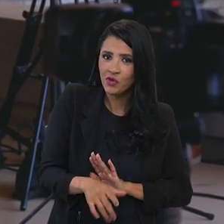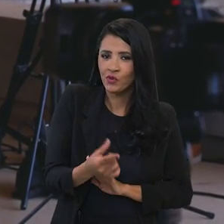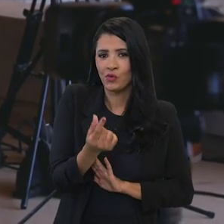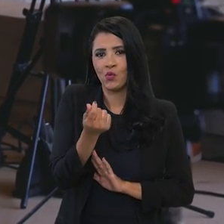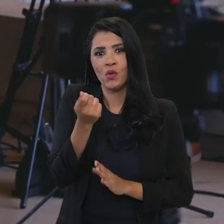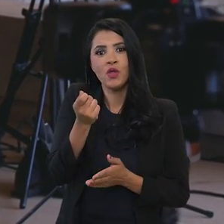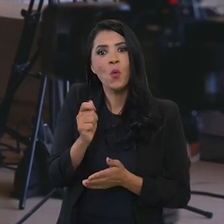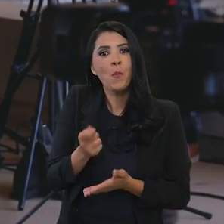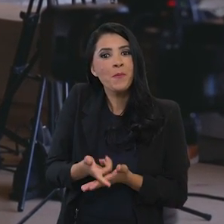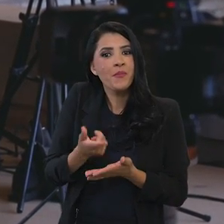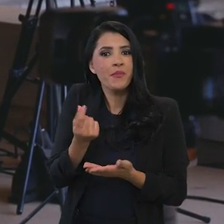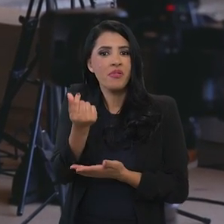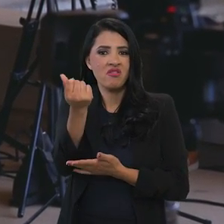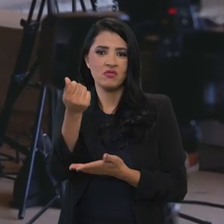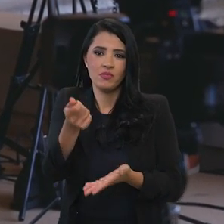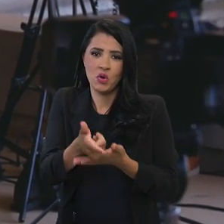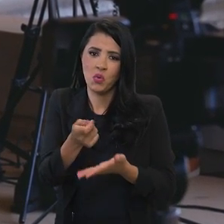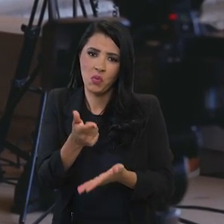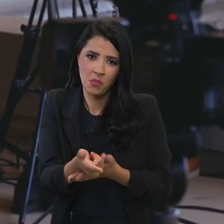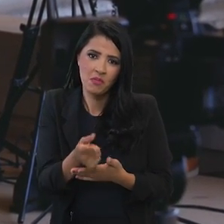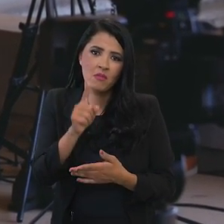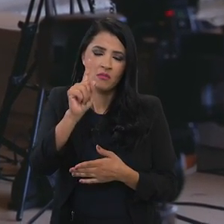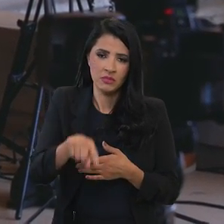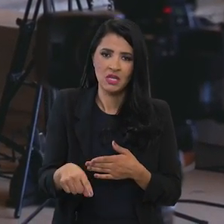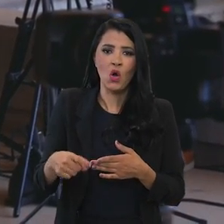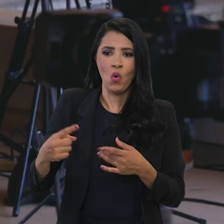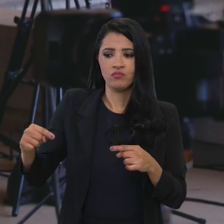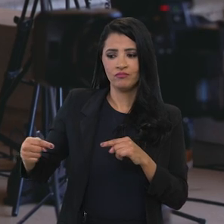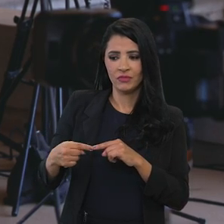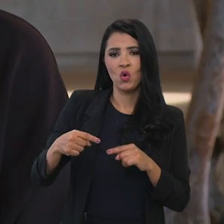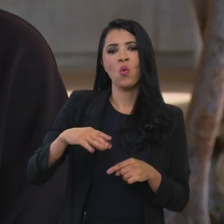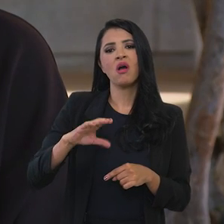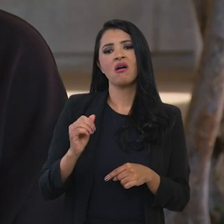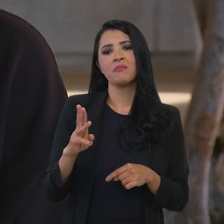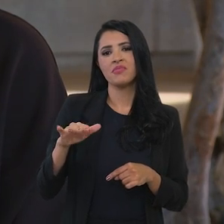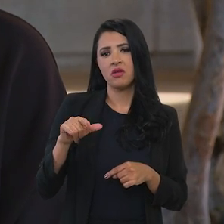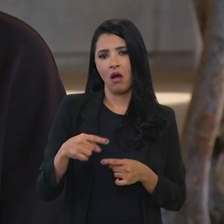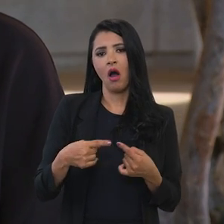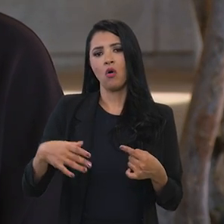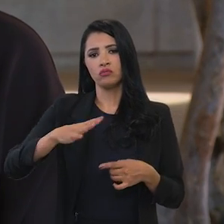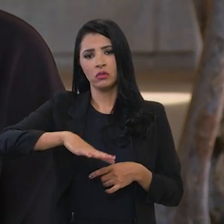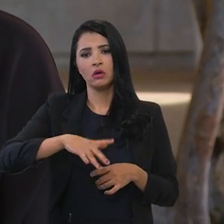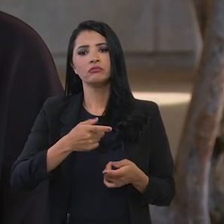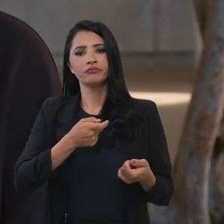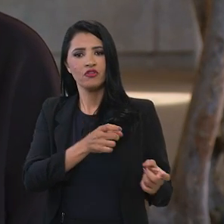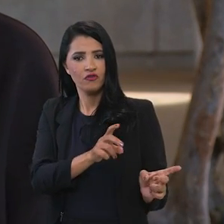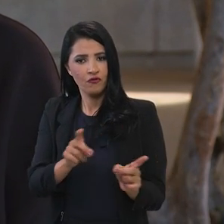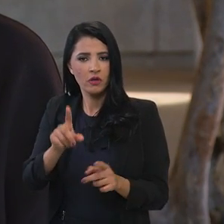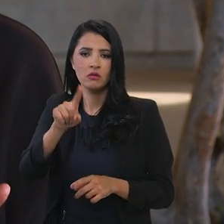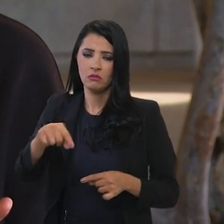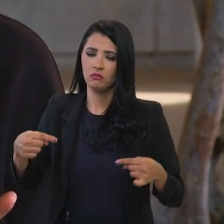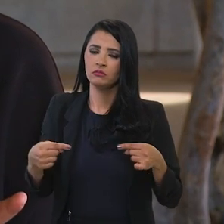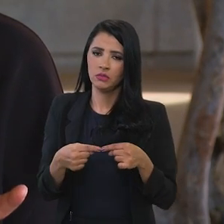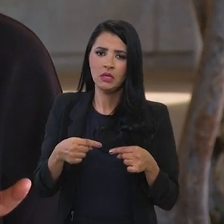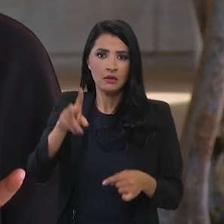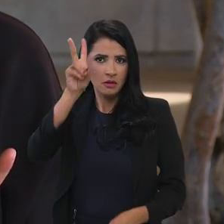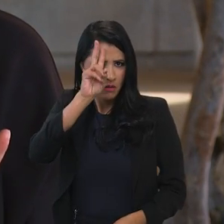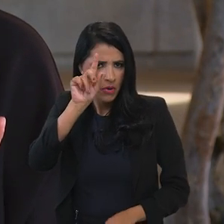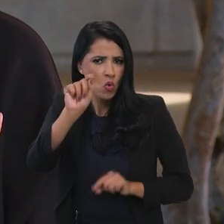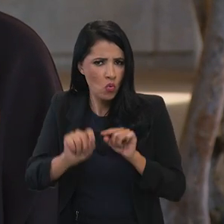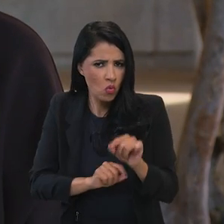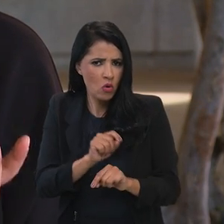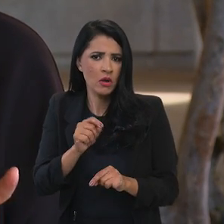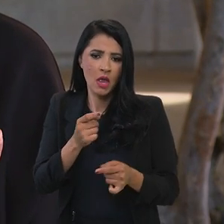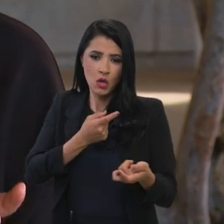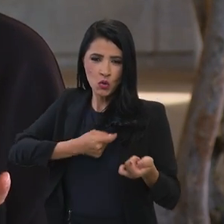custos então redução de custos associados a operação cambial no comércio faz sentido porque enfim é importante que a gente lembre